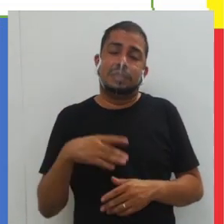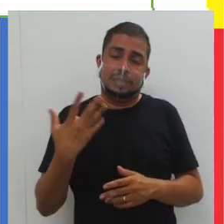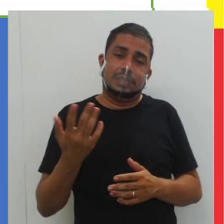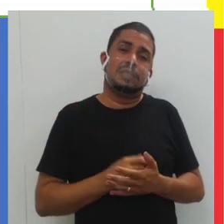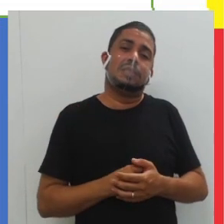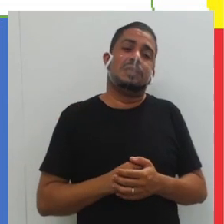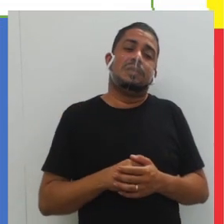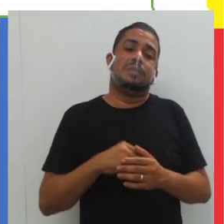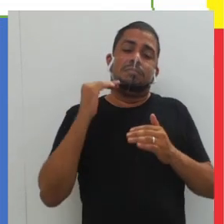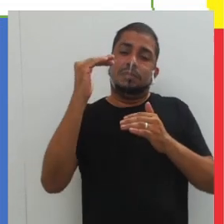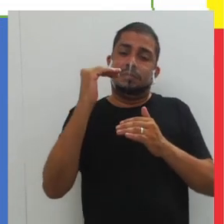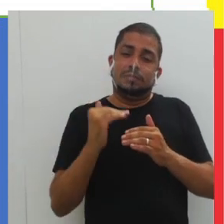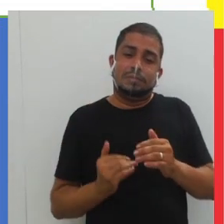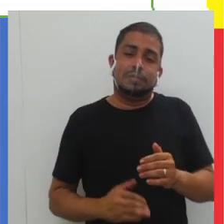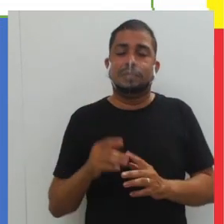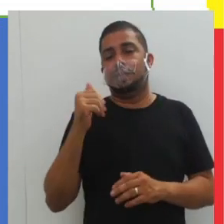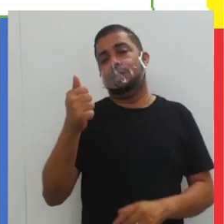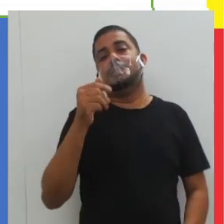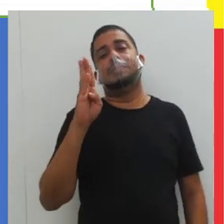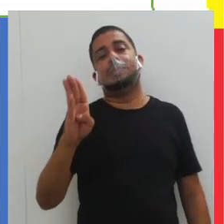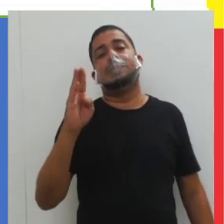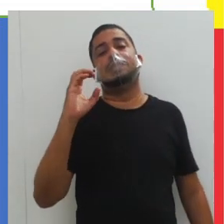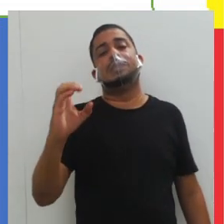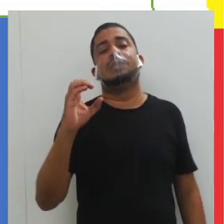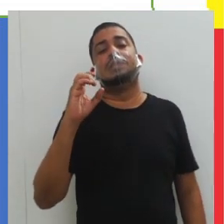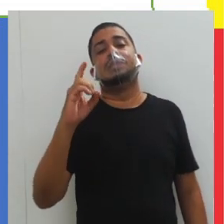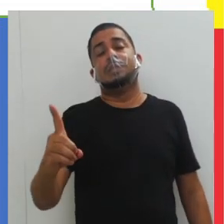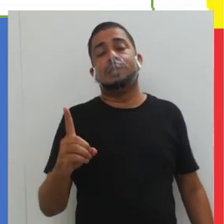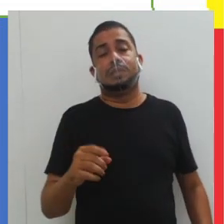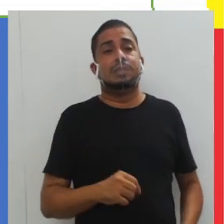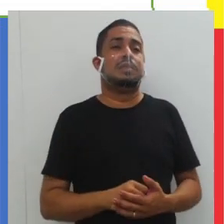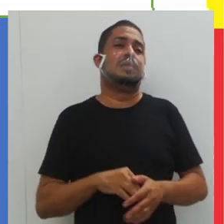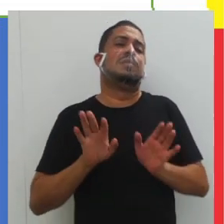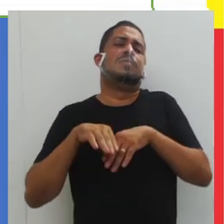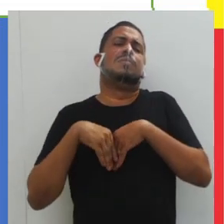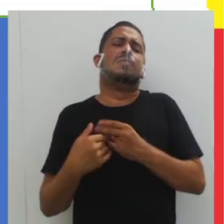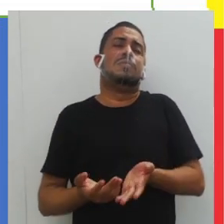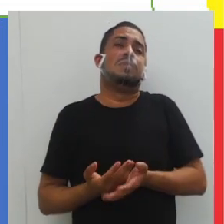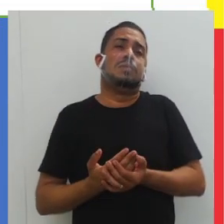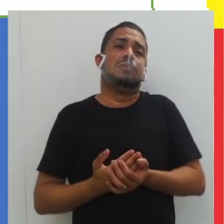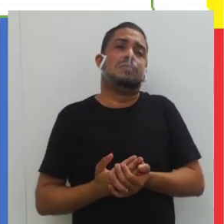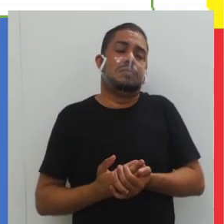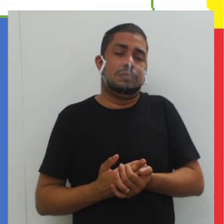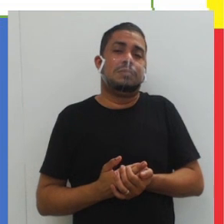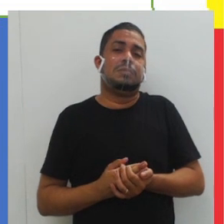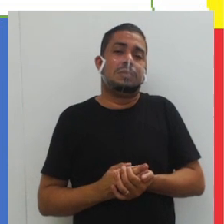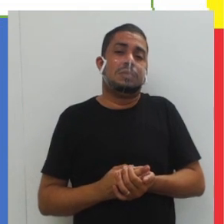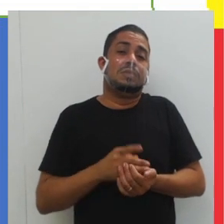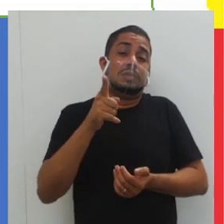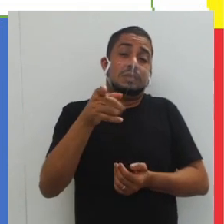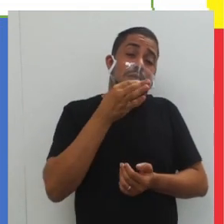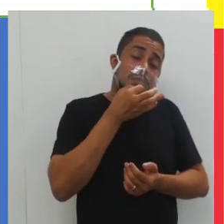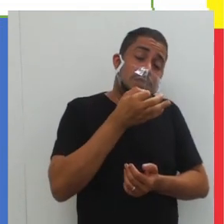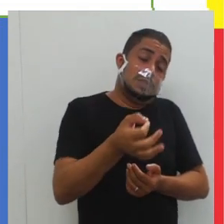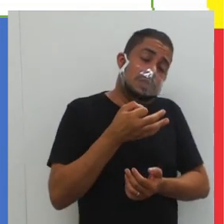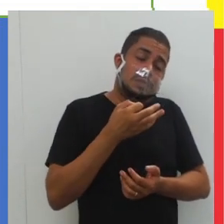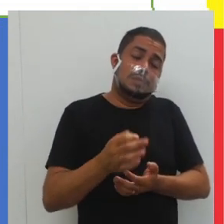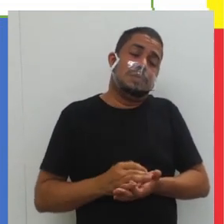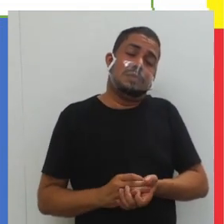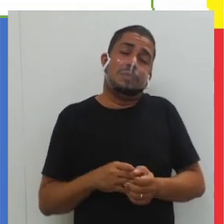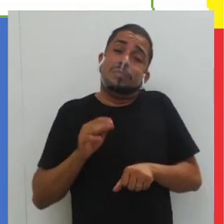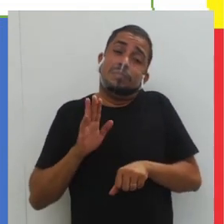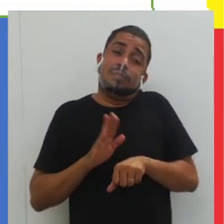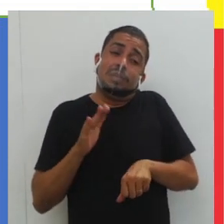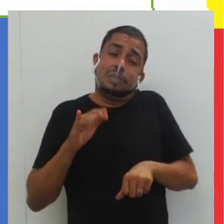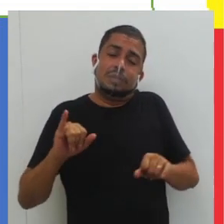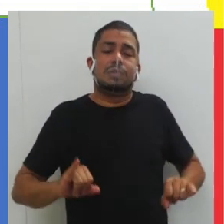alternativas, letra A, B, C e D, qual aquela, segundo vocês, certo,